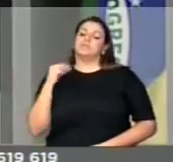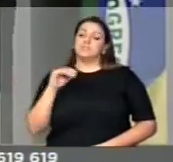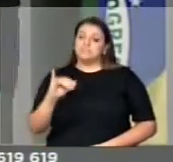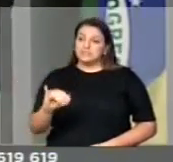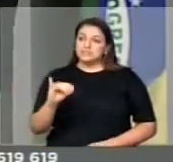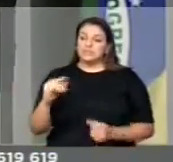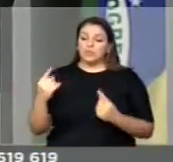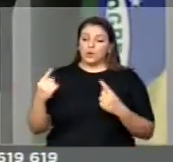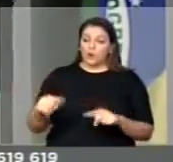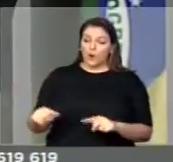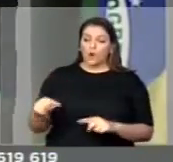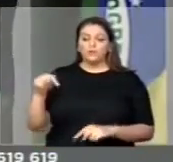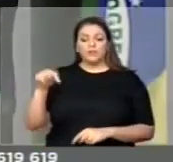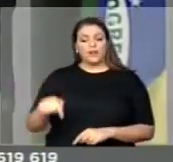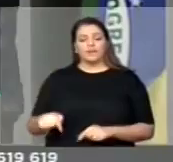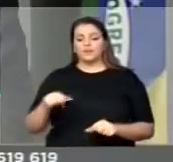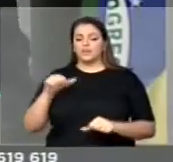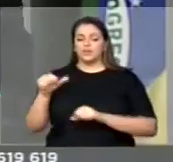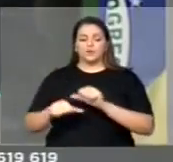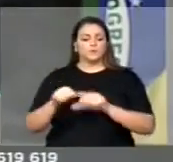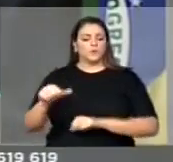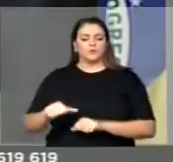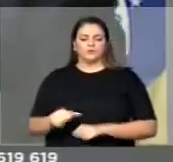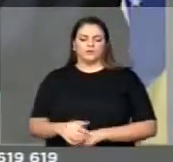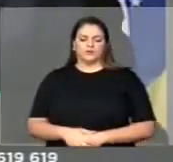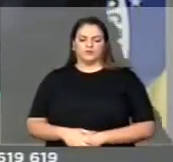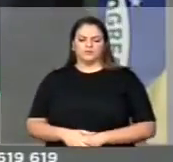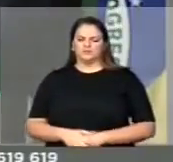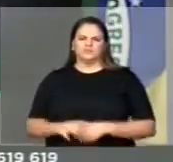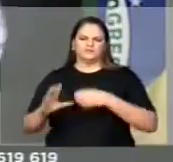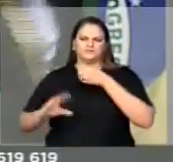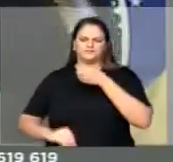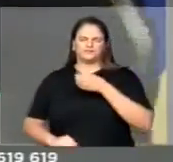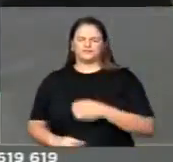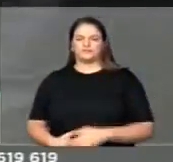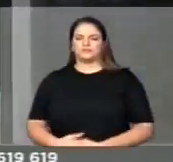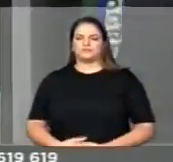contra, mudaríamos aqui, porque assumerá... Muito obrigado, na verdade. Concedo a palavra...